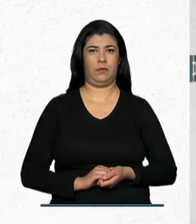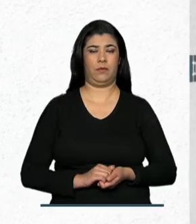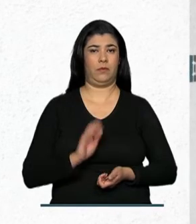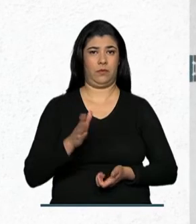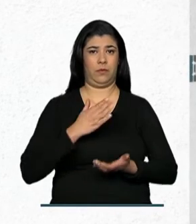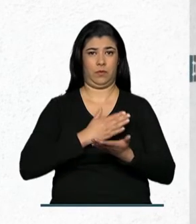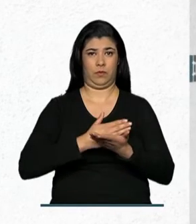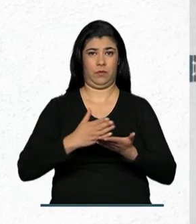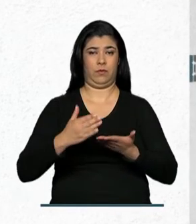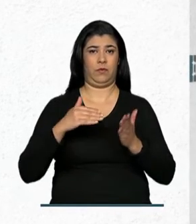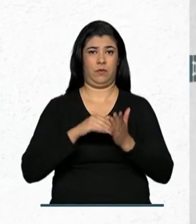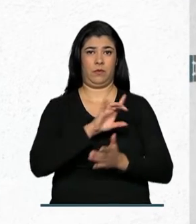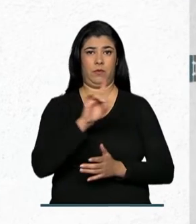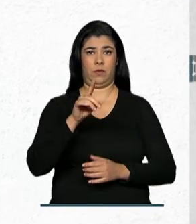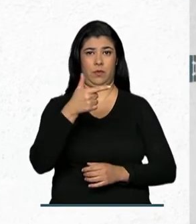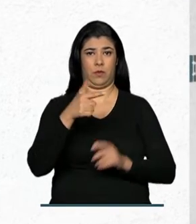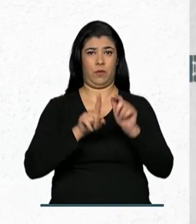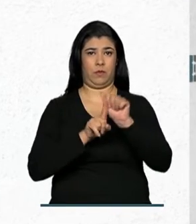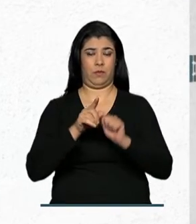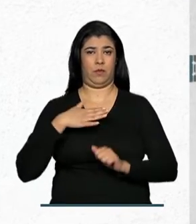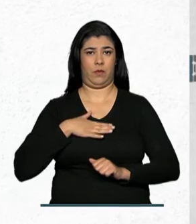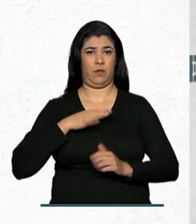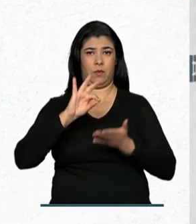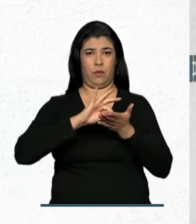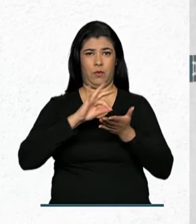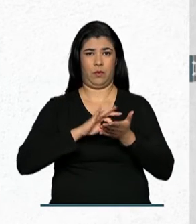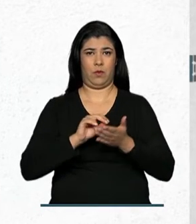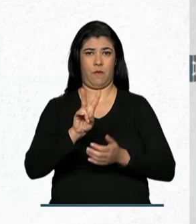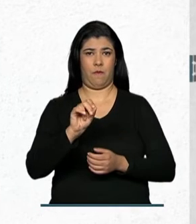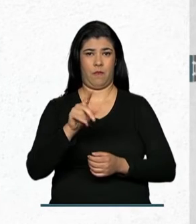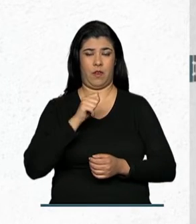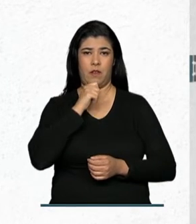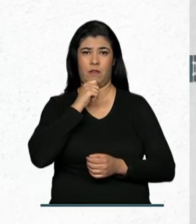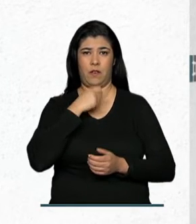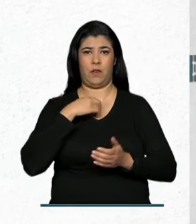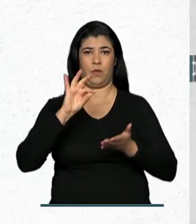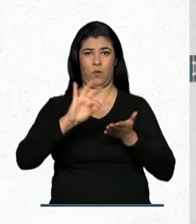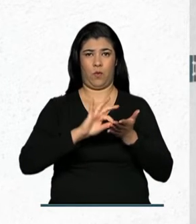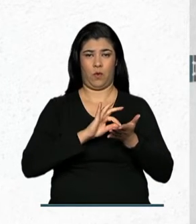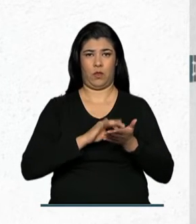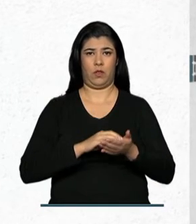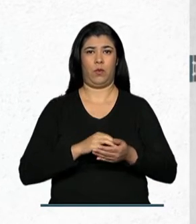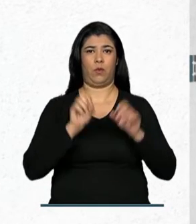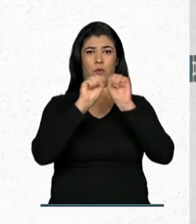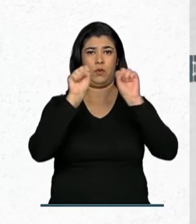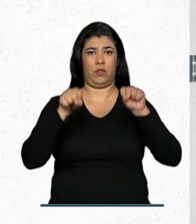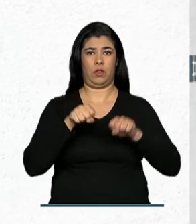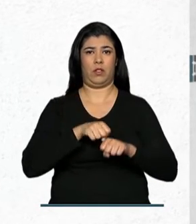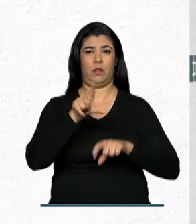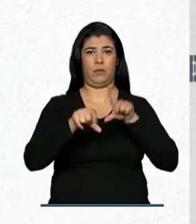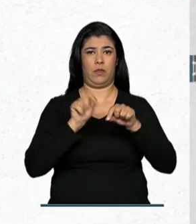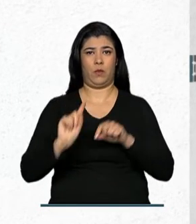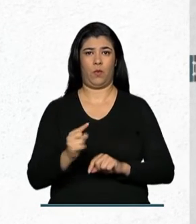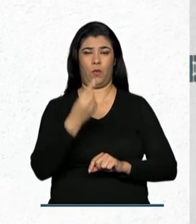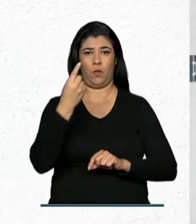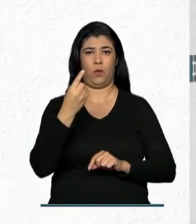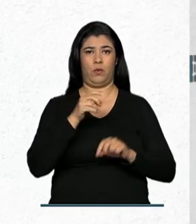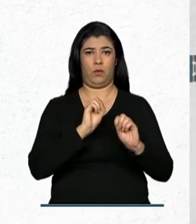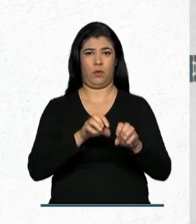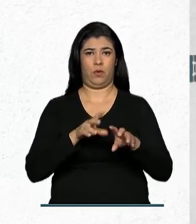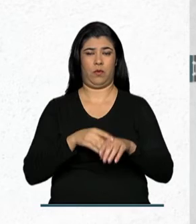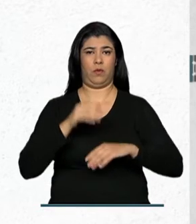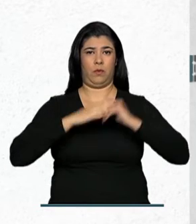Estão abertas até 2 de agosto as inscrições para as vagas que não foram ocupadas do Sistema de Seleção Unificada da